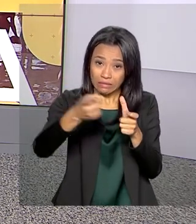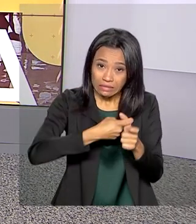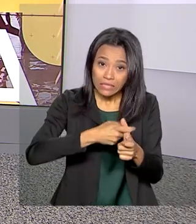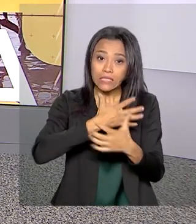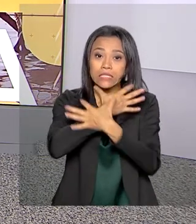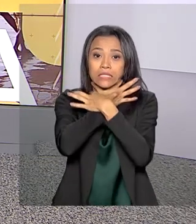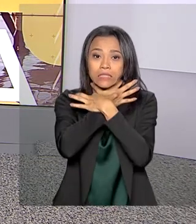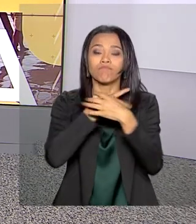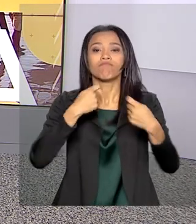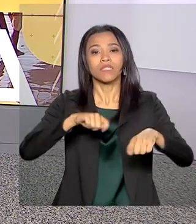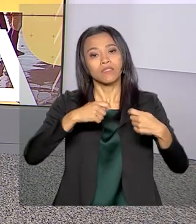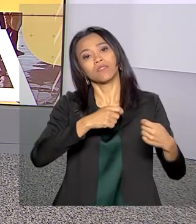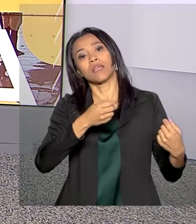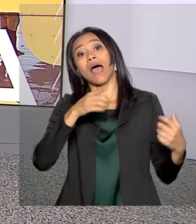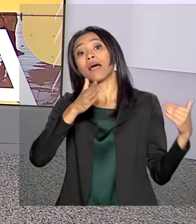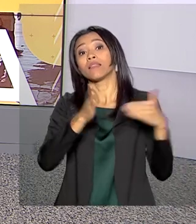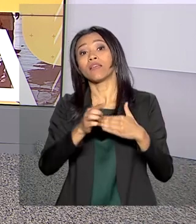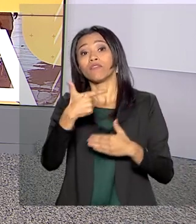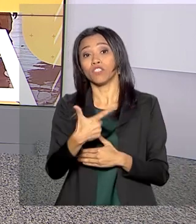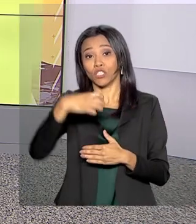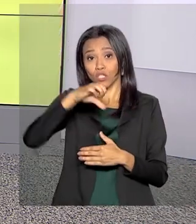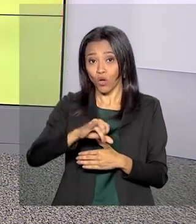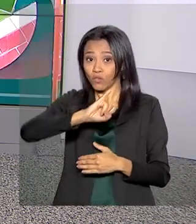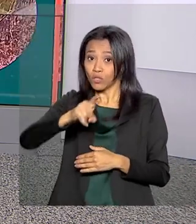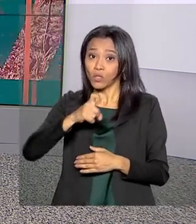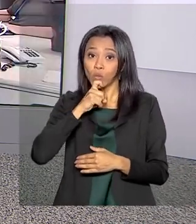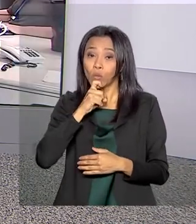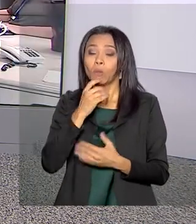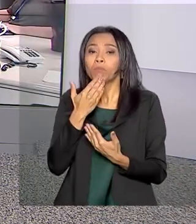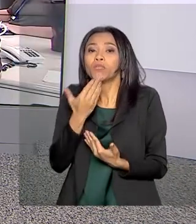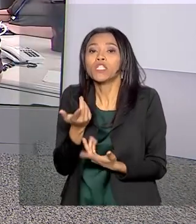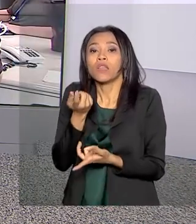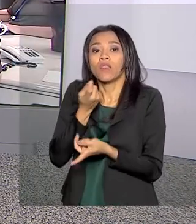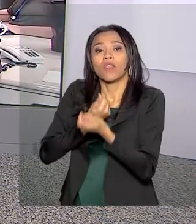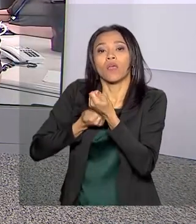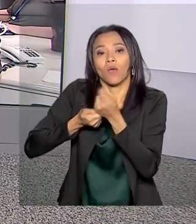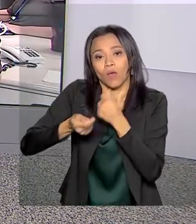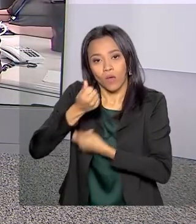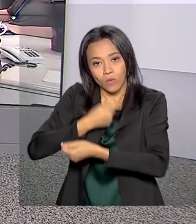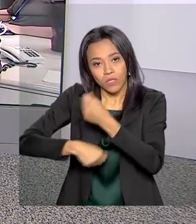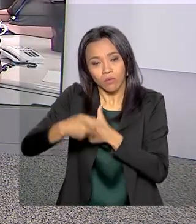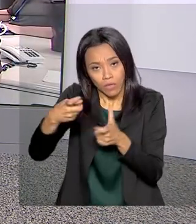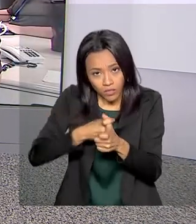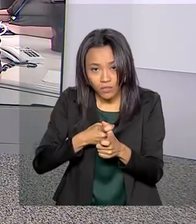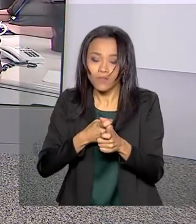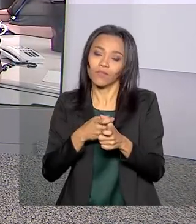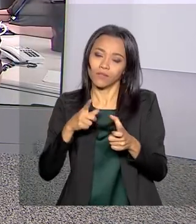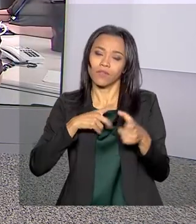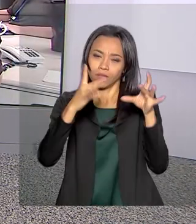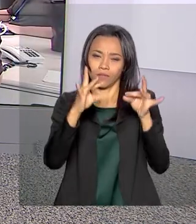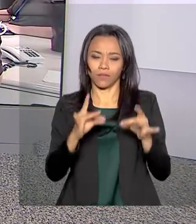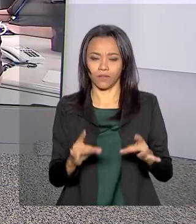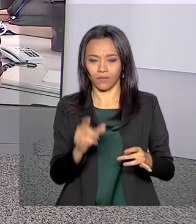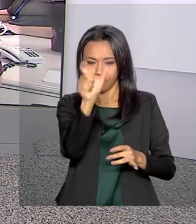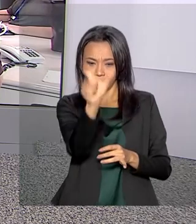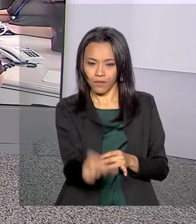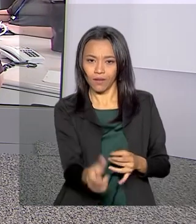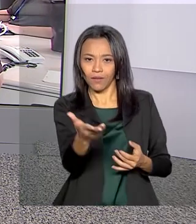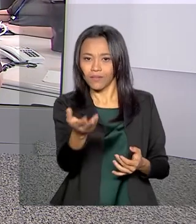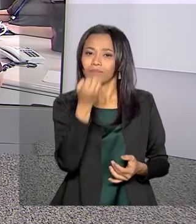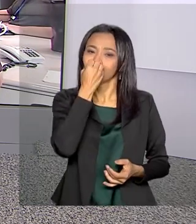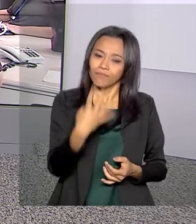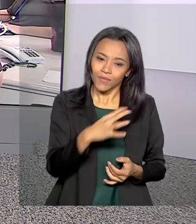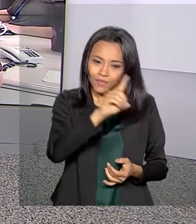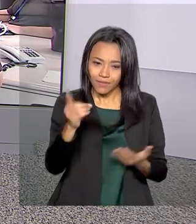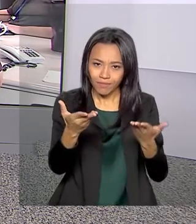julho para pedir a renegociação da dívida. Vamos então ao Rio de Janeiro conversar com a repórter Priscila Terezo, que tem mais detalhes pra gente. Olá Priscila, muito